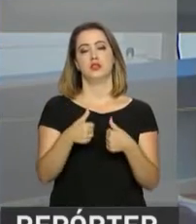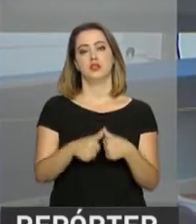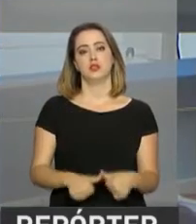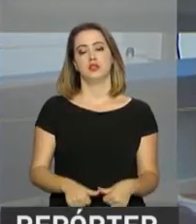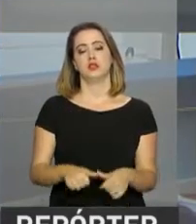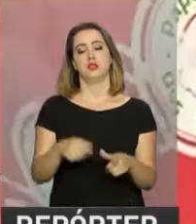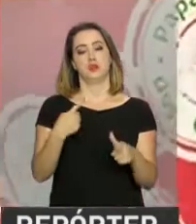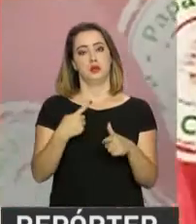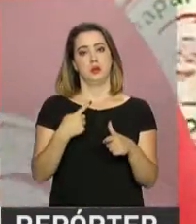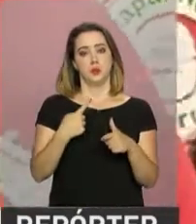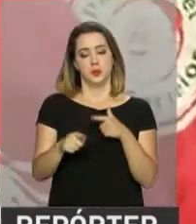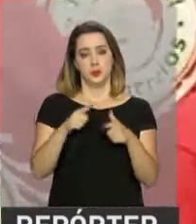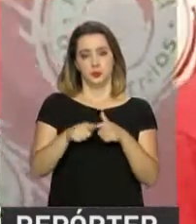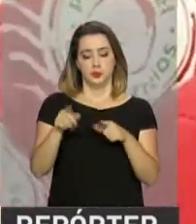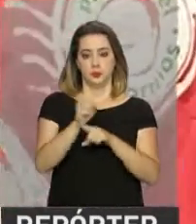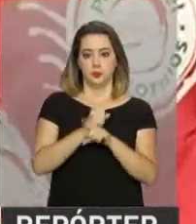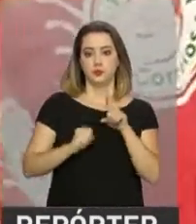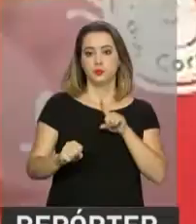social.